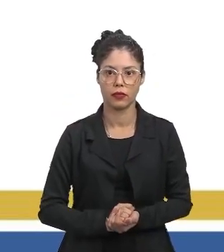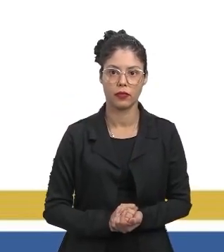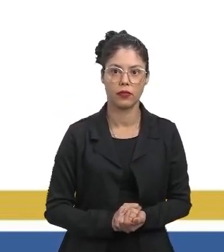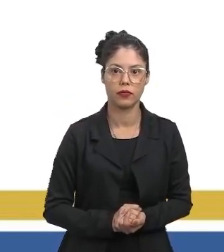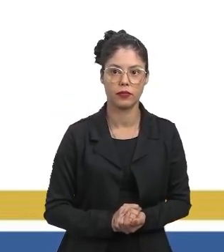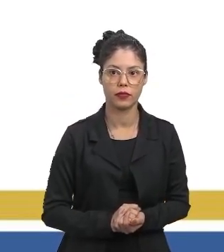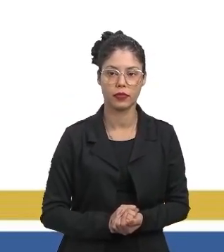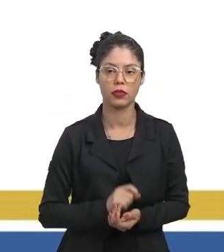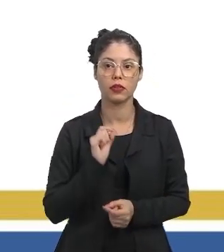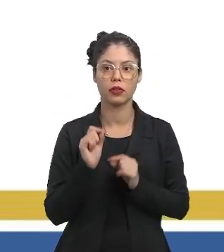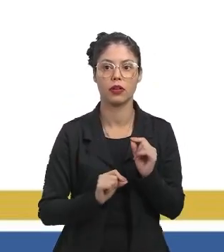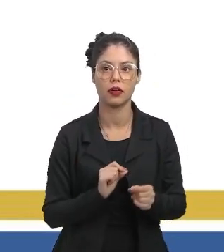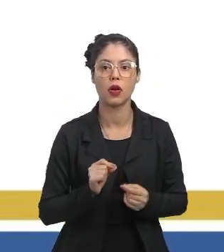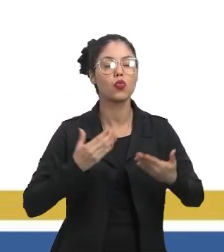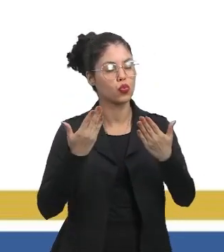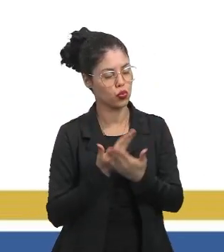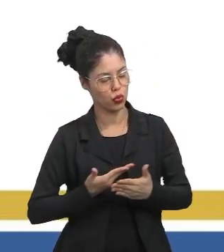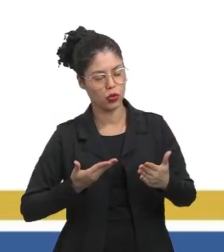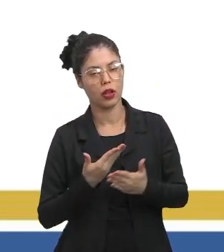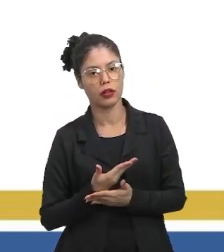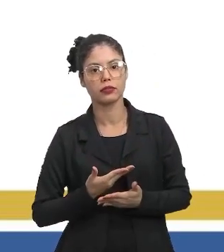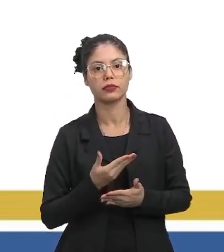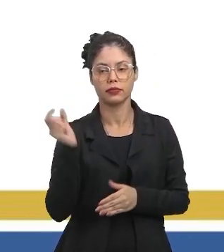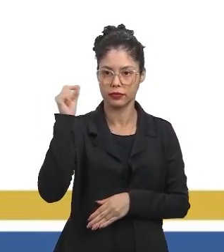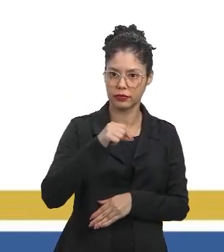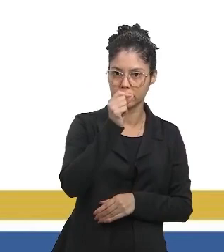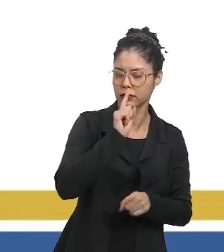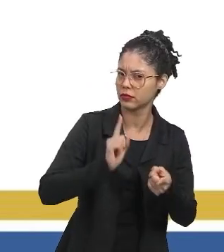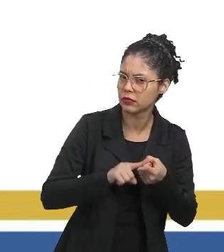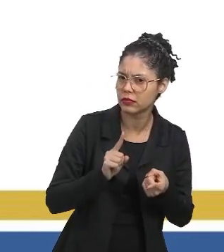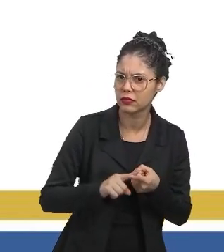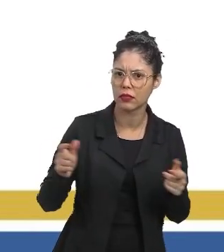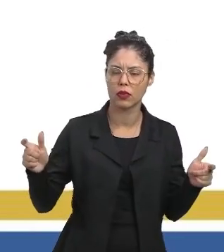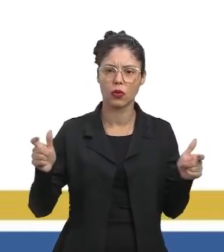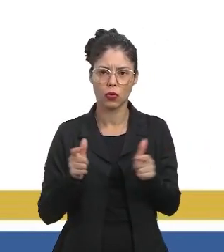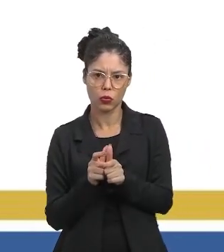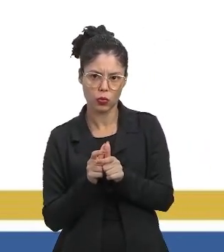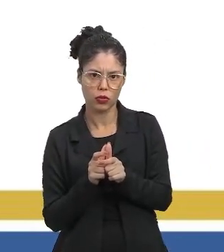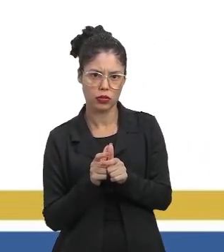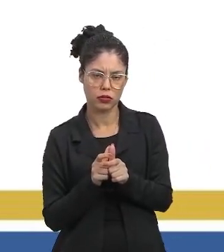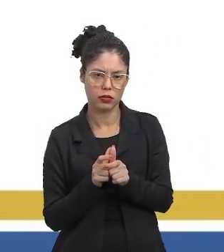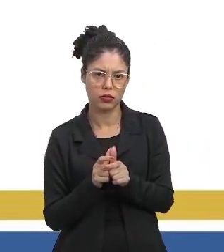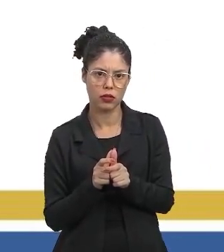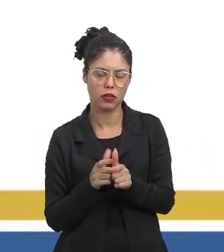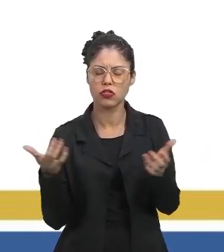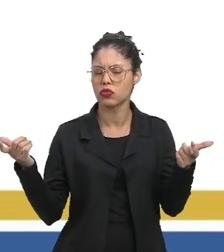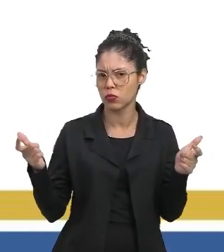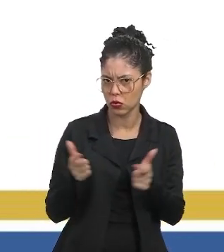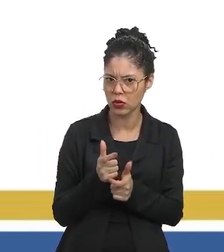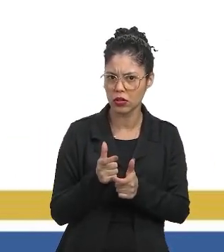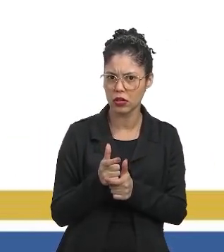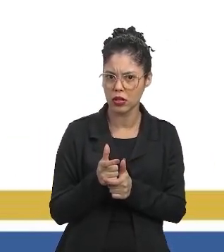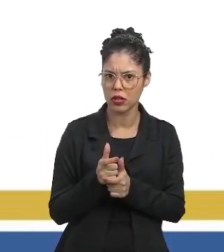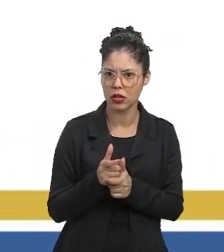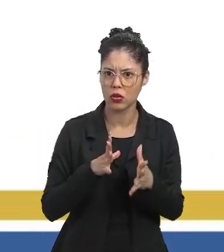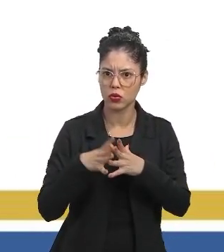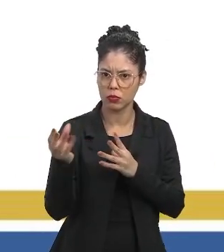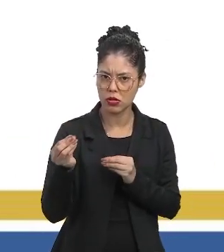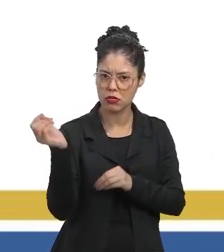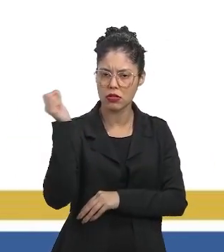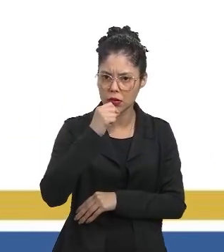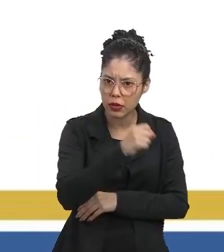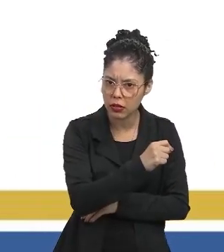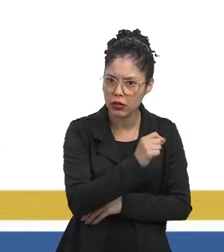contribui para a preservação das abelhas. Por quê? Reduz sua predação? Vai reduzir a predação das abelhas?